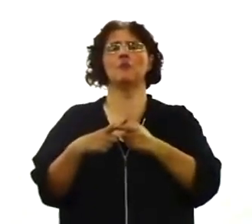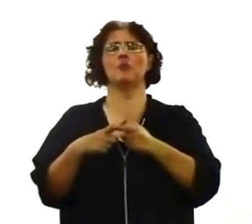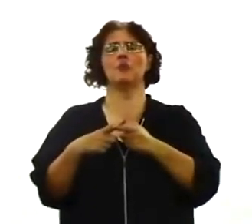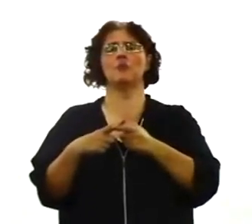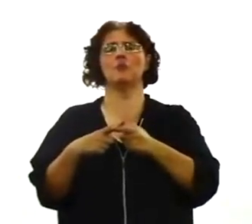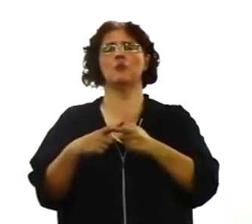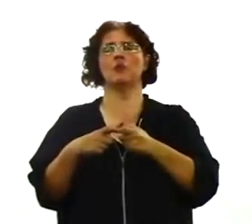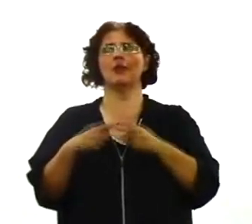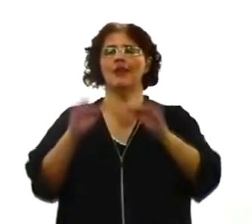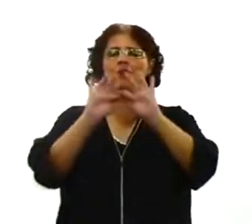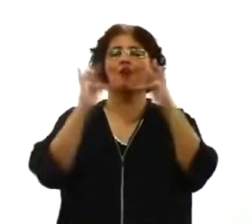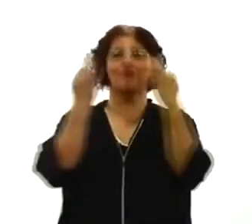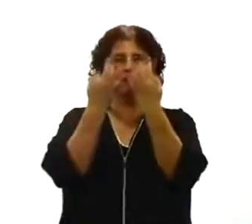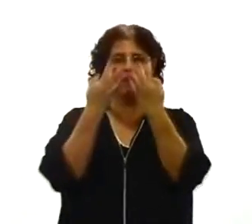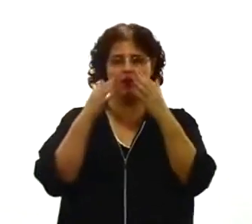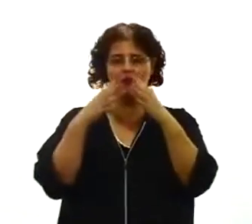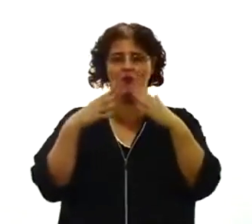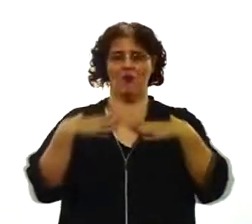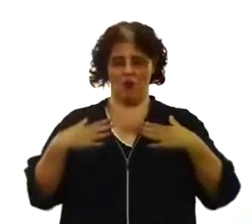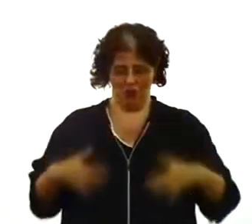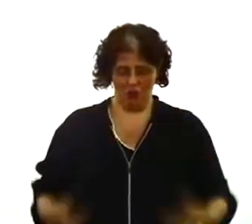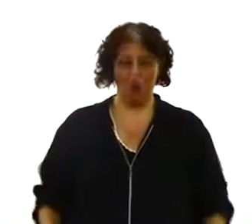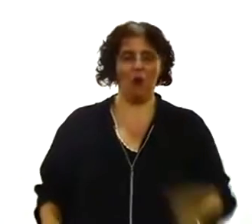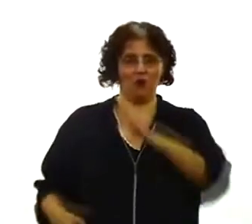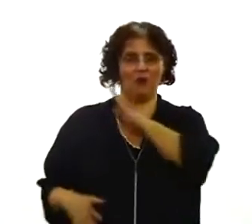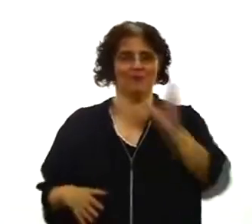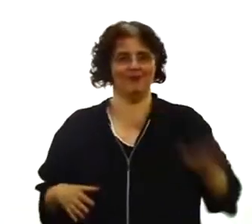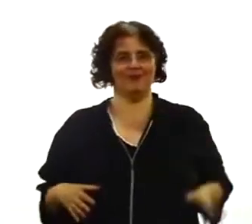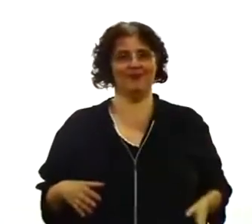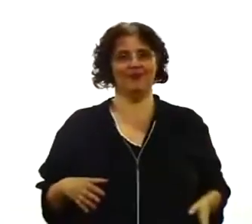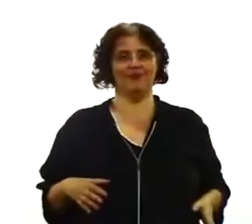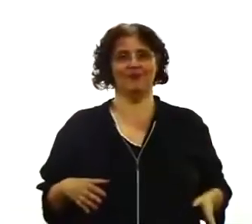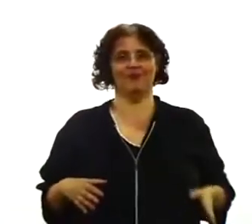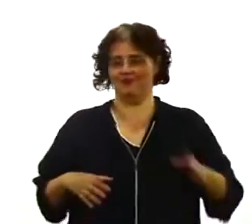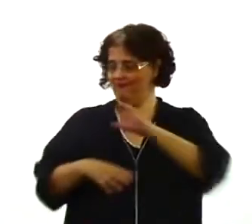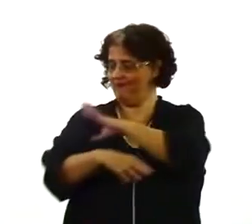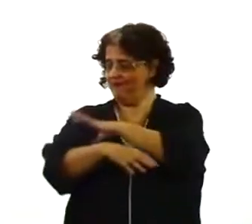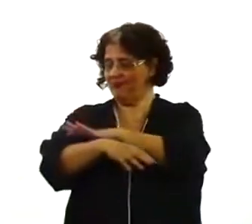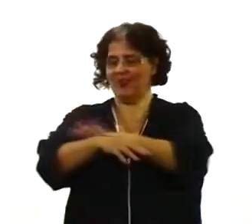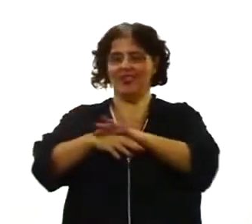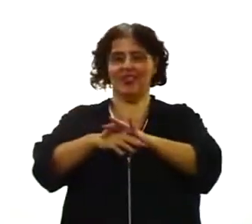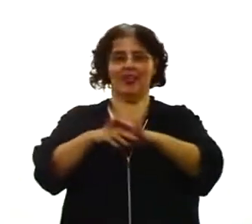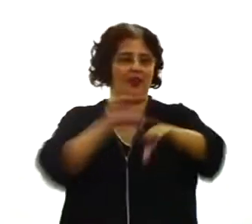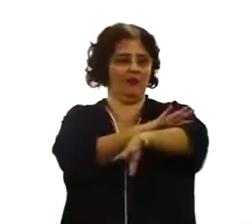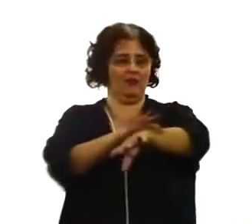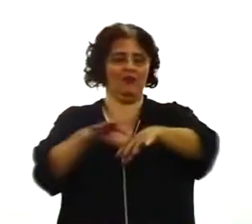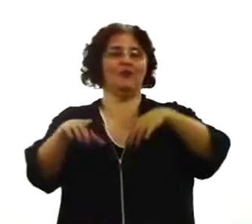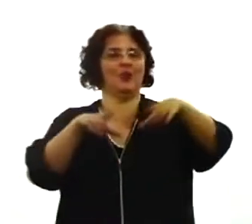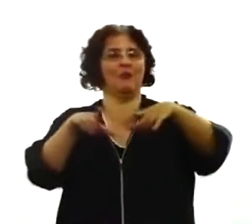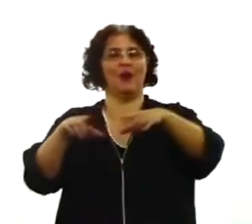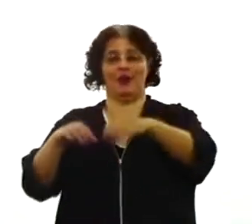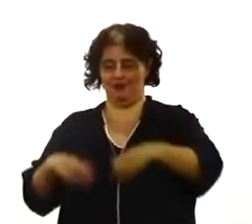membros? Cada membro faz a sua parte. Por quê? Por causa da unidade de espécie.